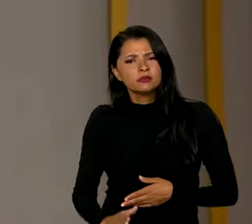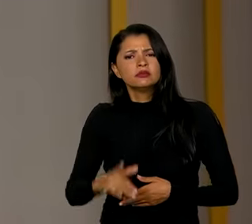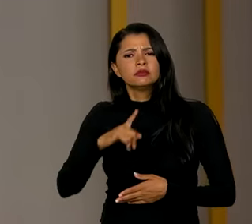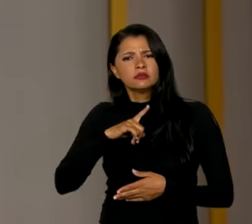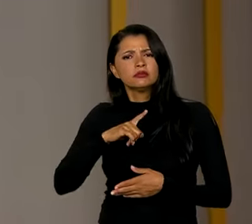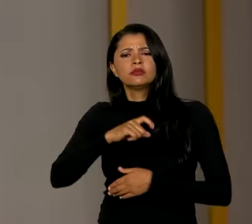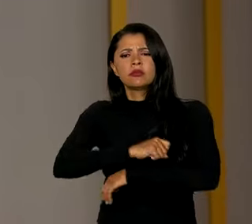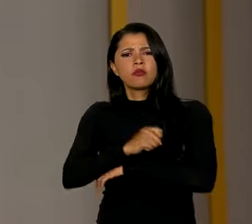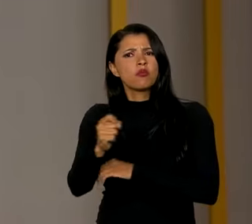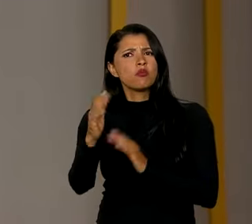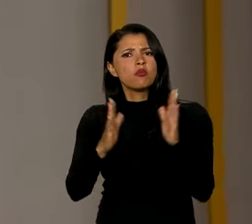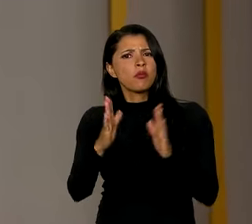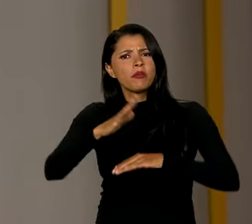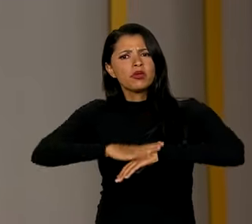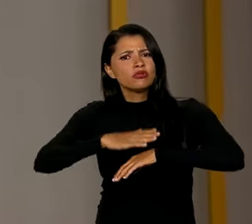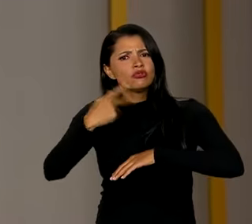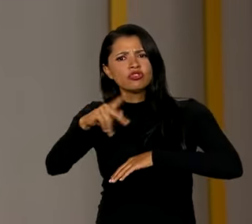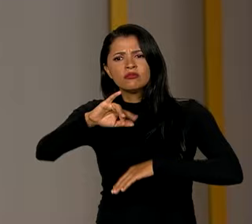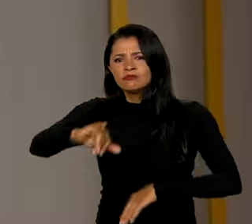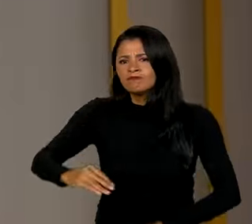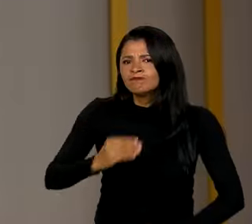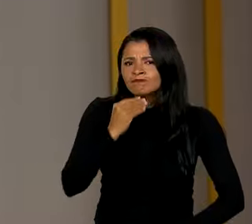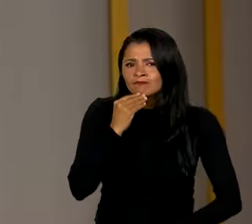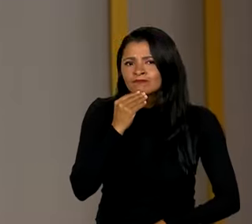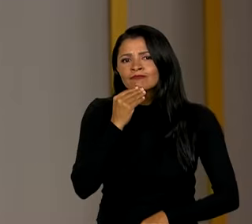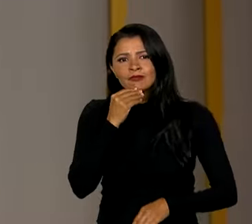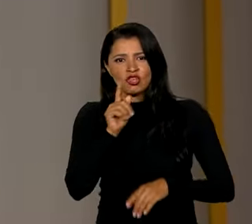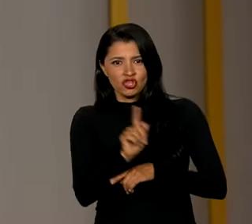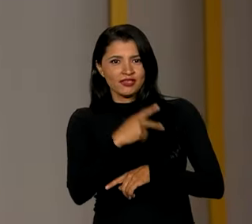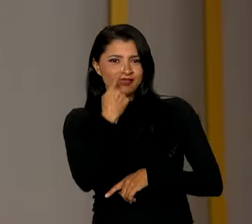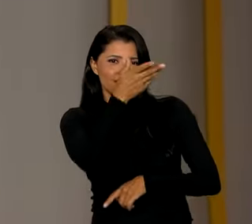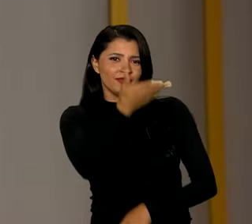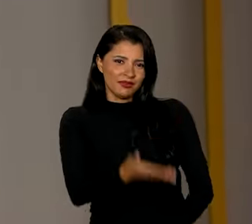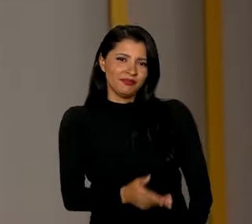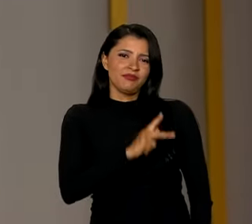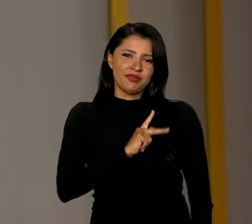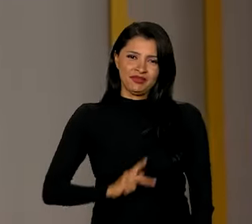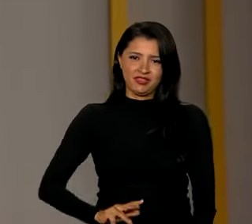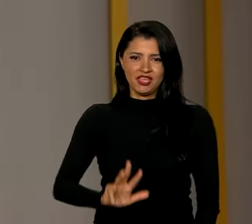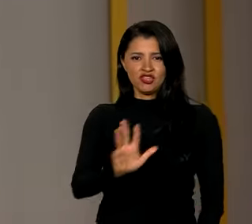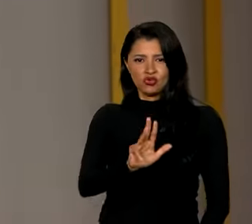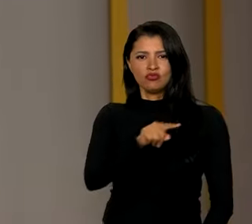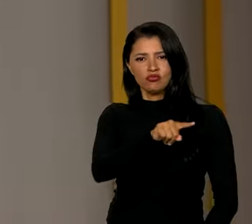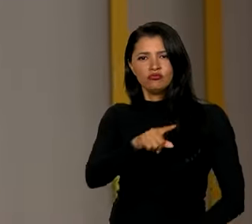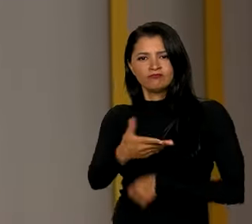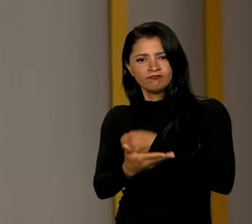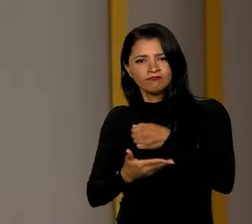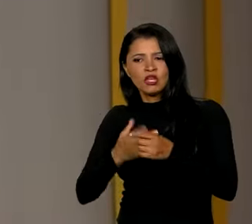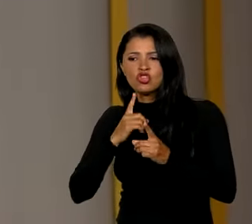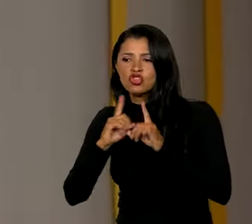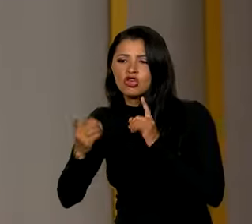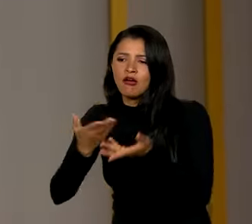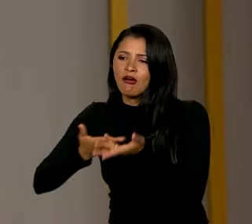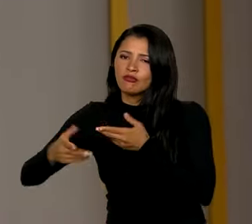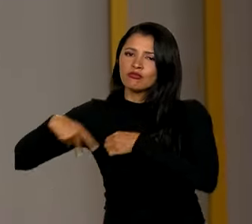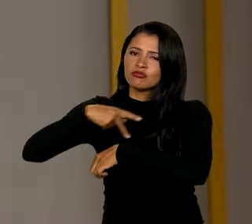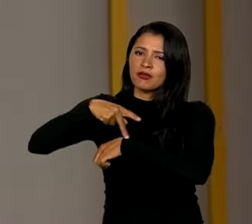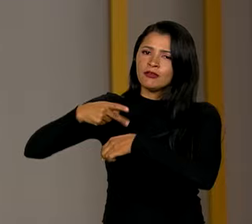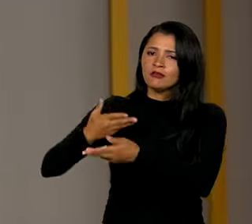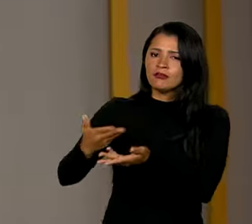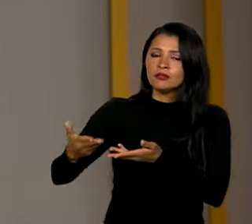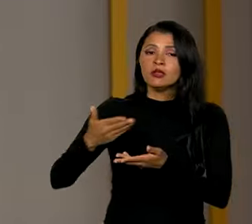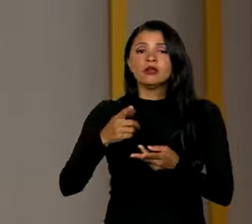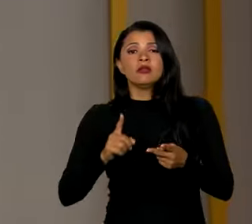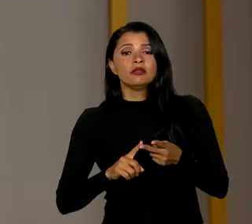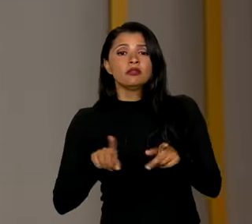oportunidades. Por um lado, devido à gestão do presidente Lula, pautada pelo diálogo com todas as nações, e por outro,